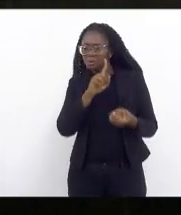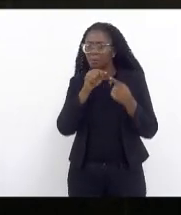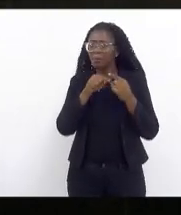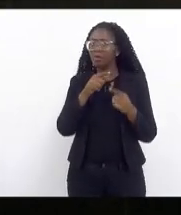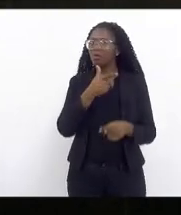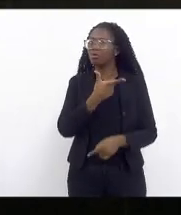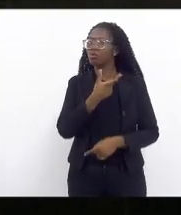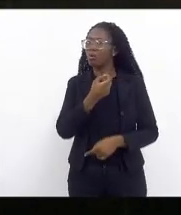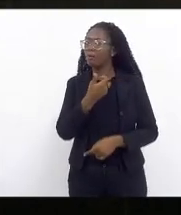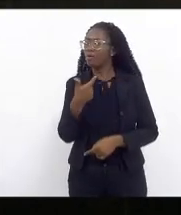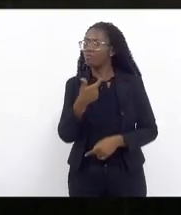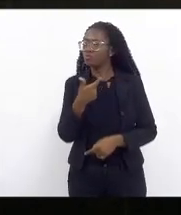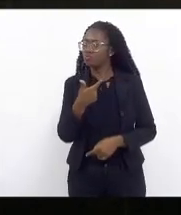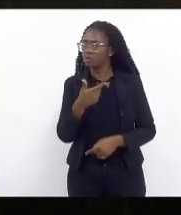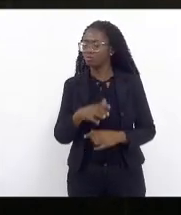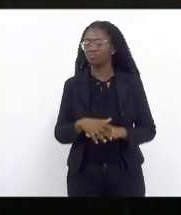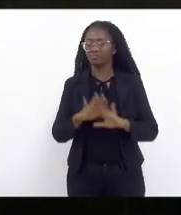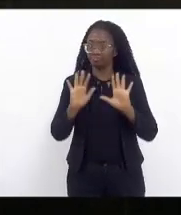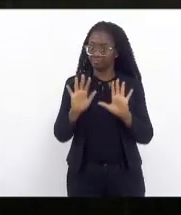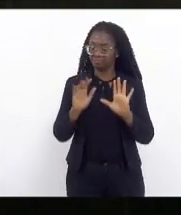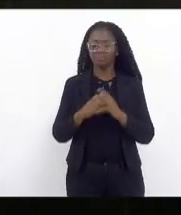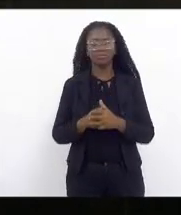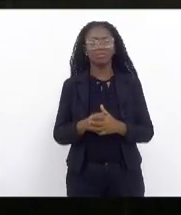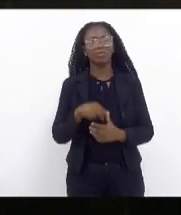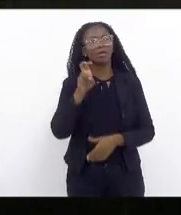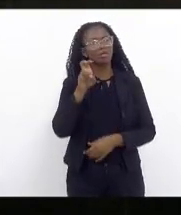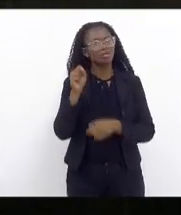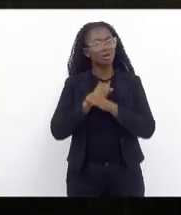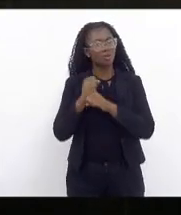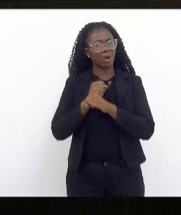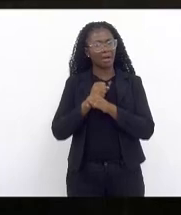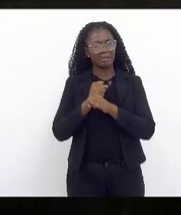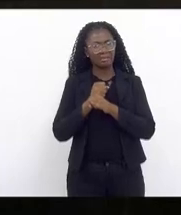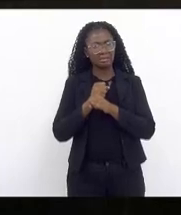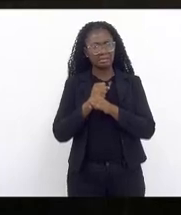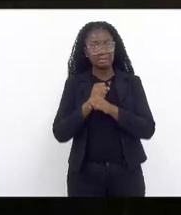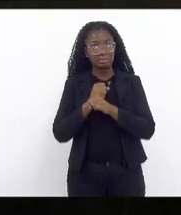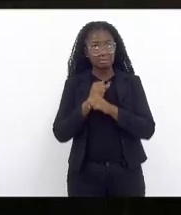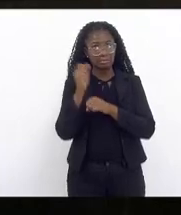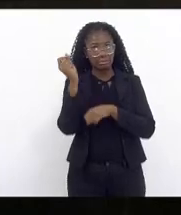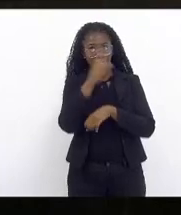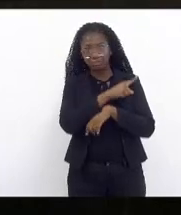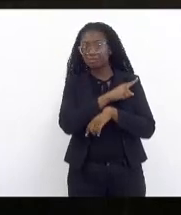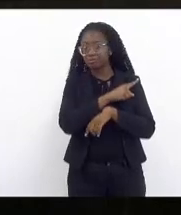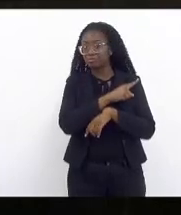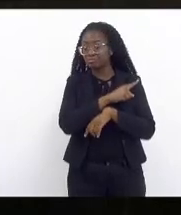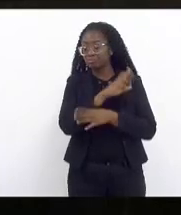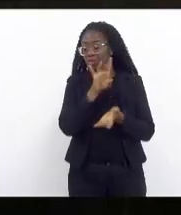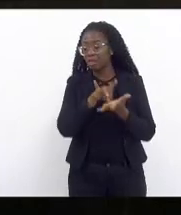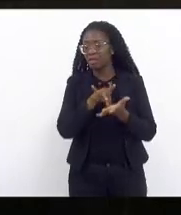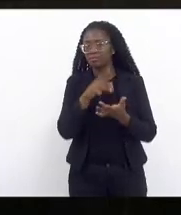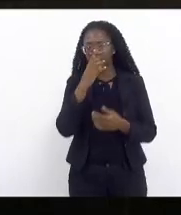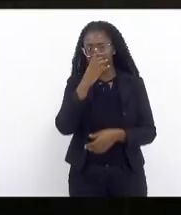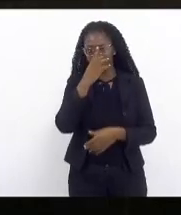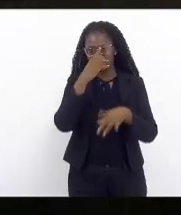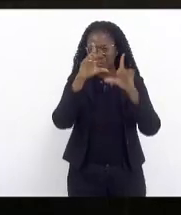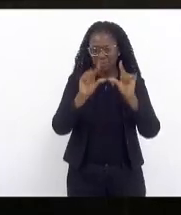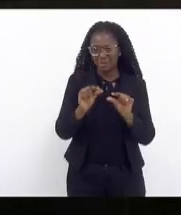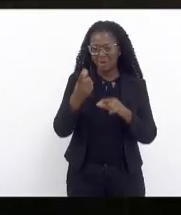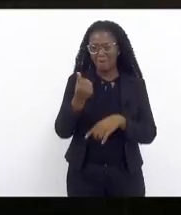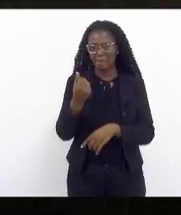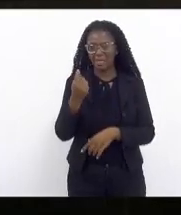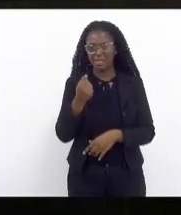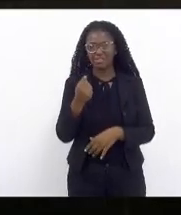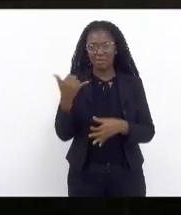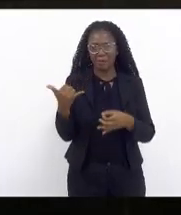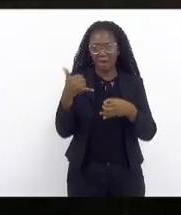nos últimos cinco anos tivemos um cenário muito crítico é verdade tivemos a queda do preço do barril de petróleo chegando